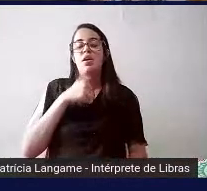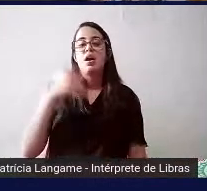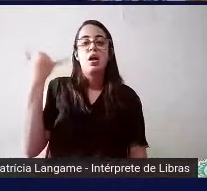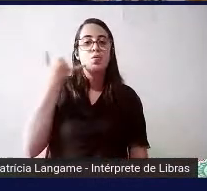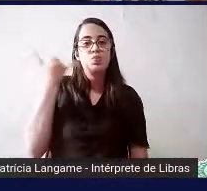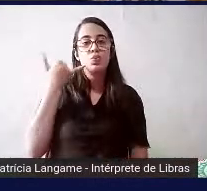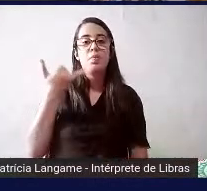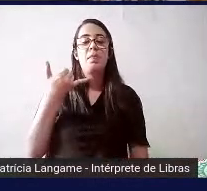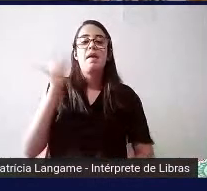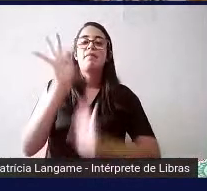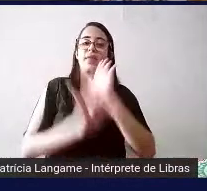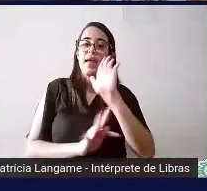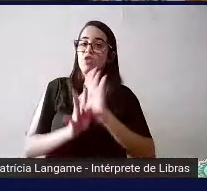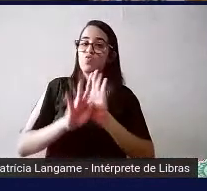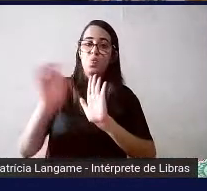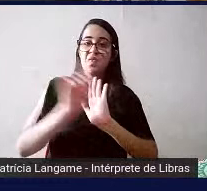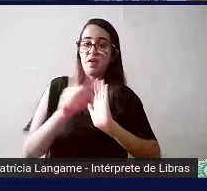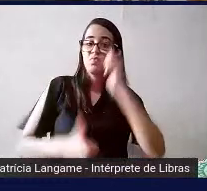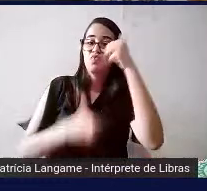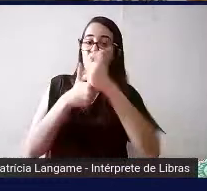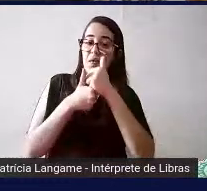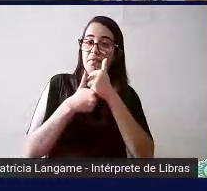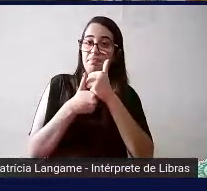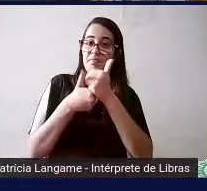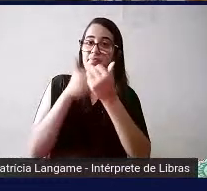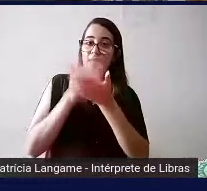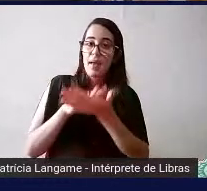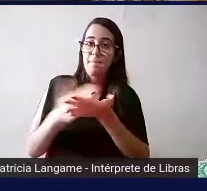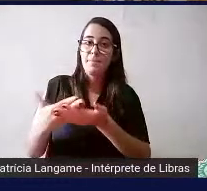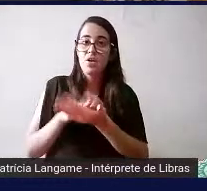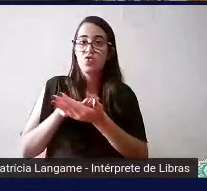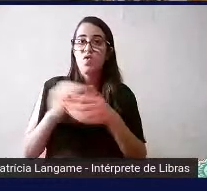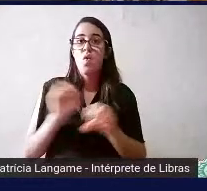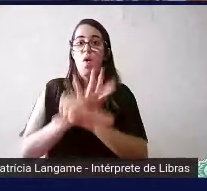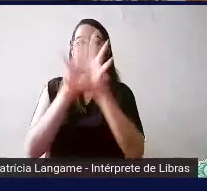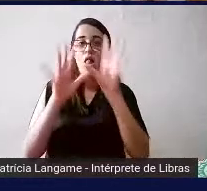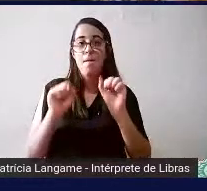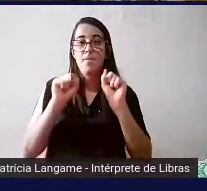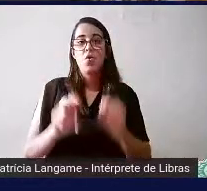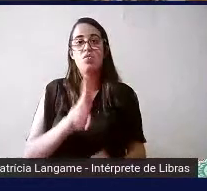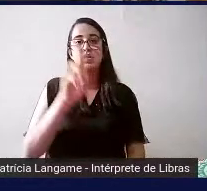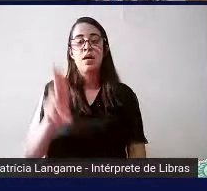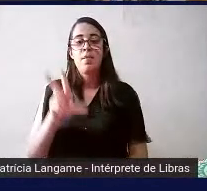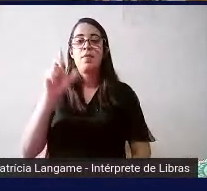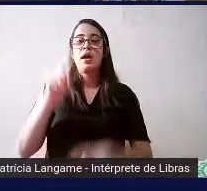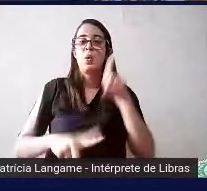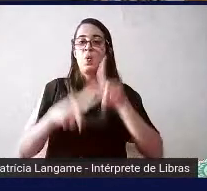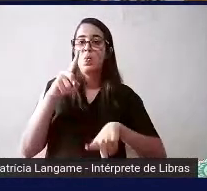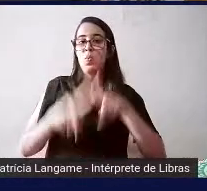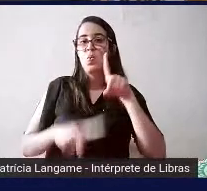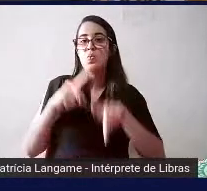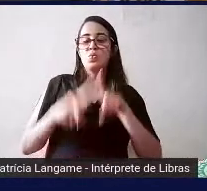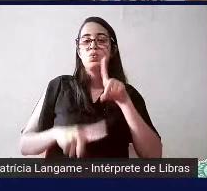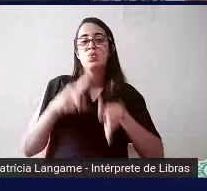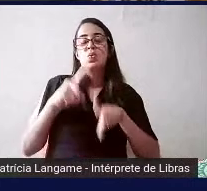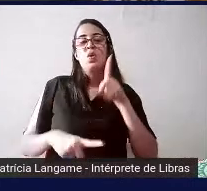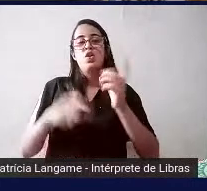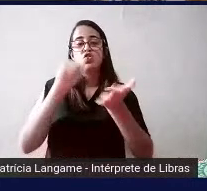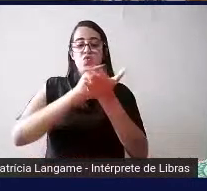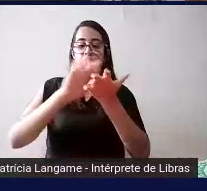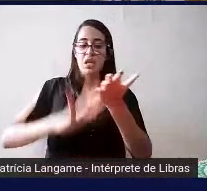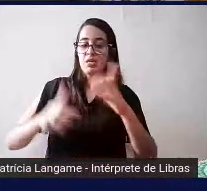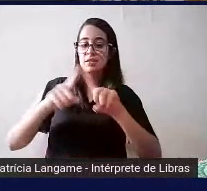não é algo que vai substituir intérprete tá gente que fique bem claro isso pode utilizar como um recurso como alguma atividade em sala de aula pra